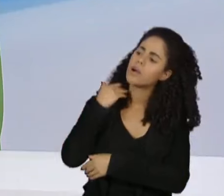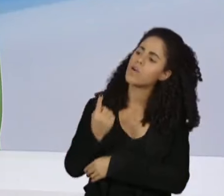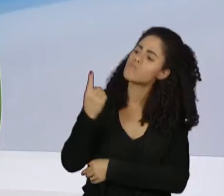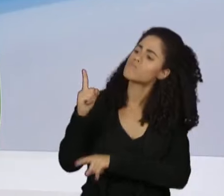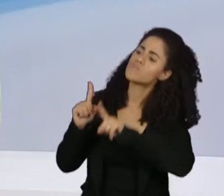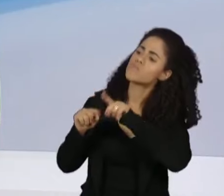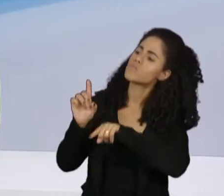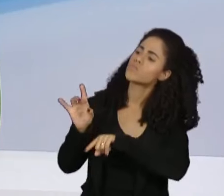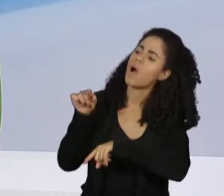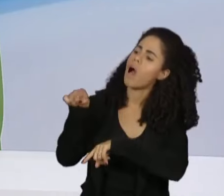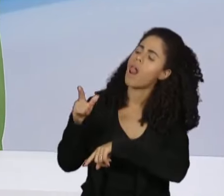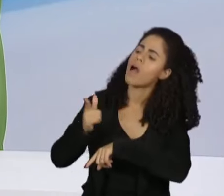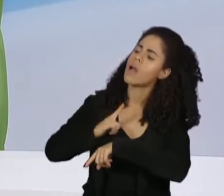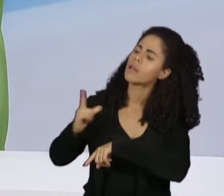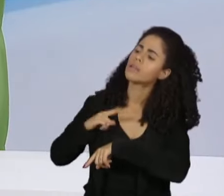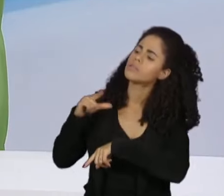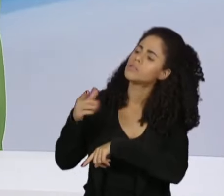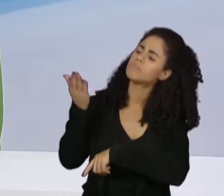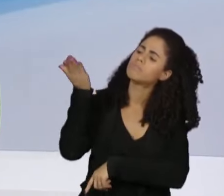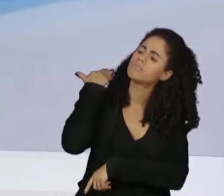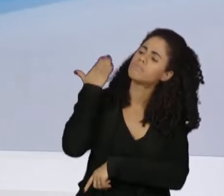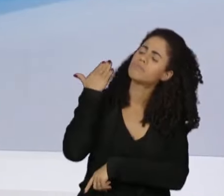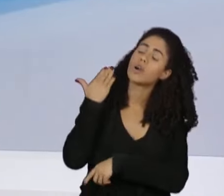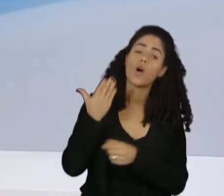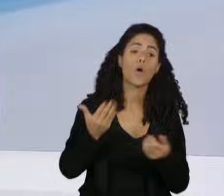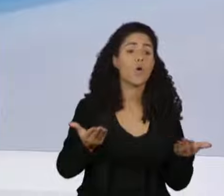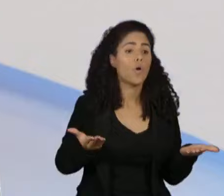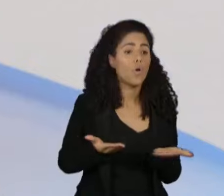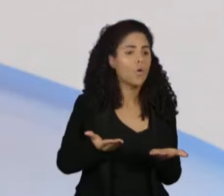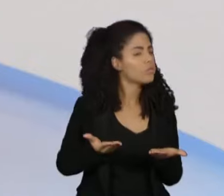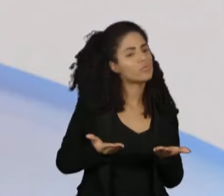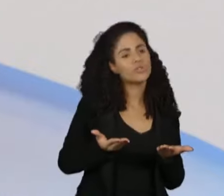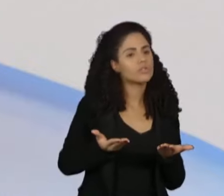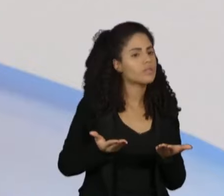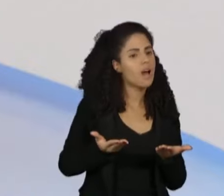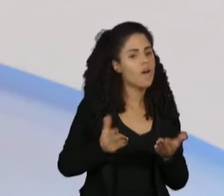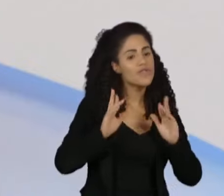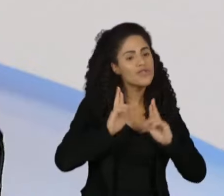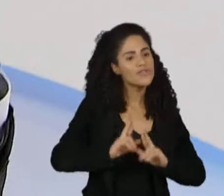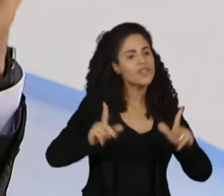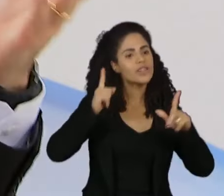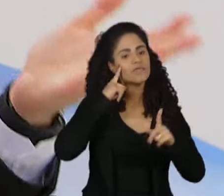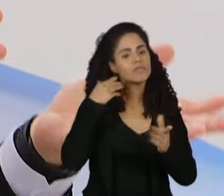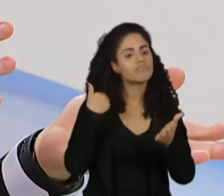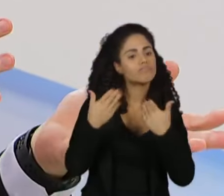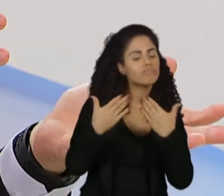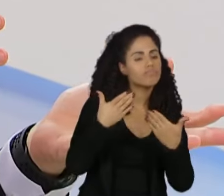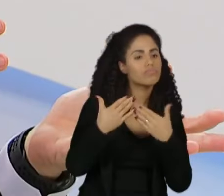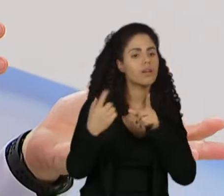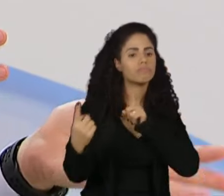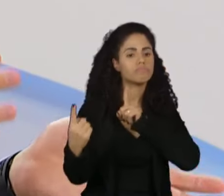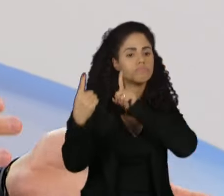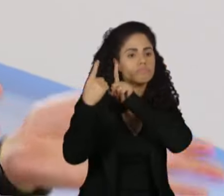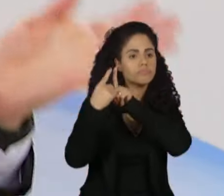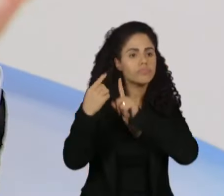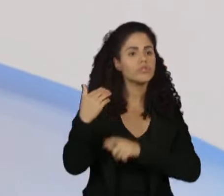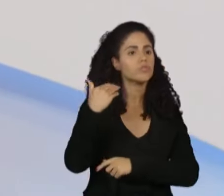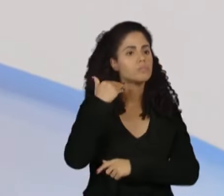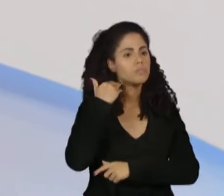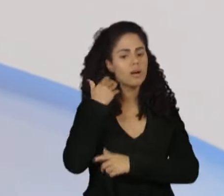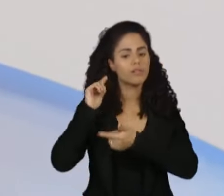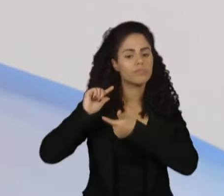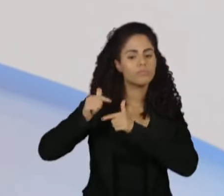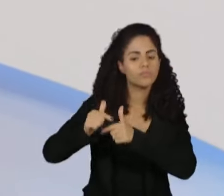produtos daquela instituição financeira. Hoje você conversa com o seu assessor de investimentos, mesmo que ele seja de um banco tradicional